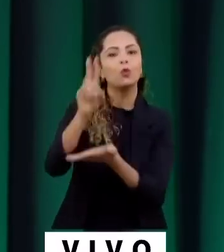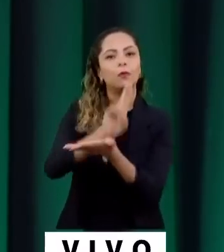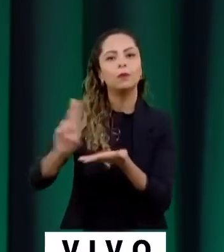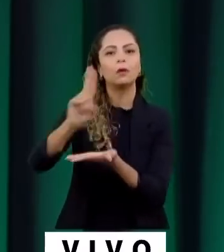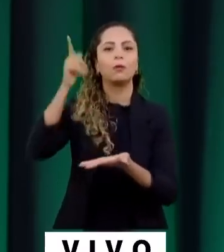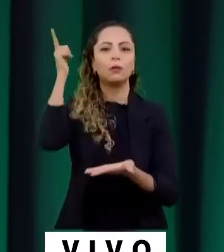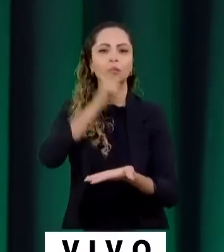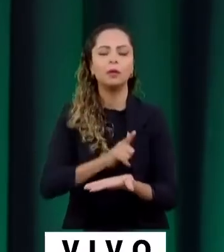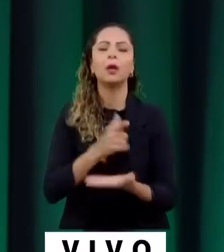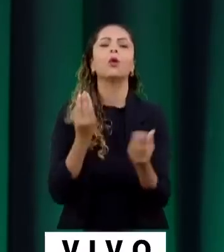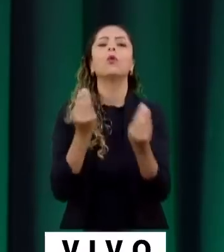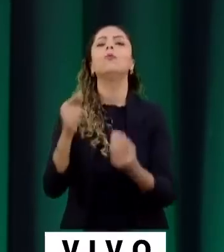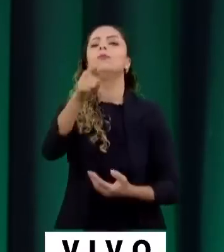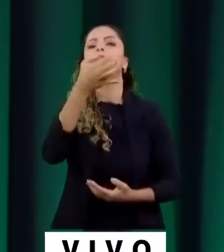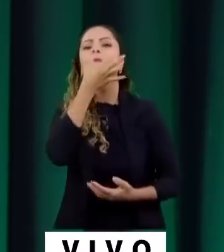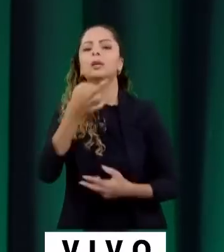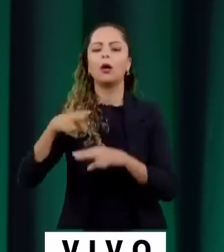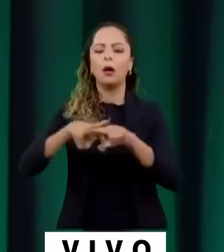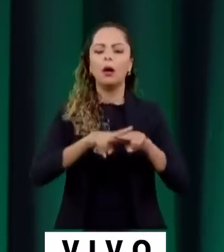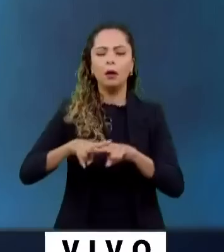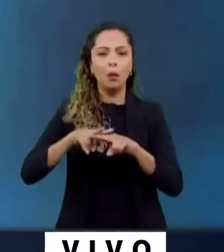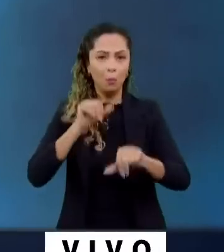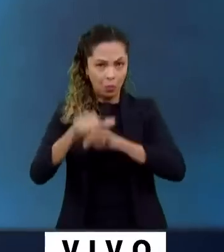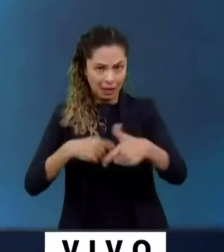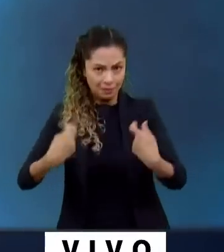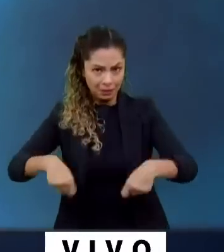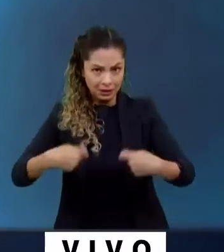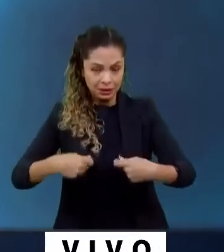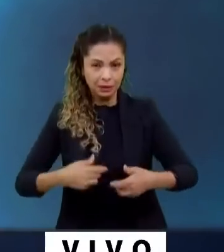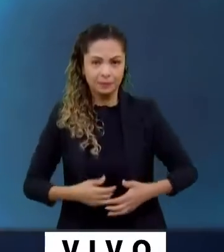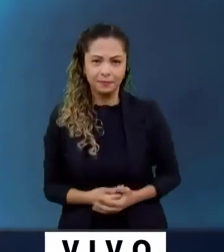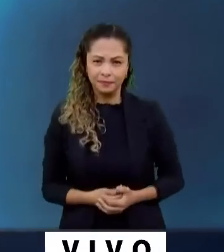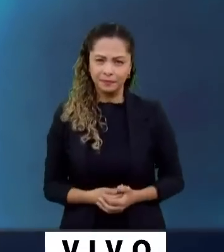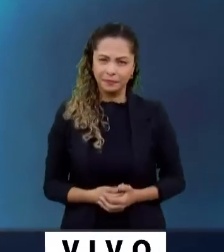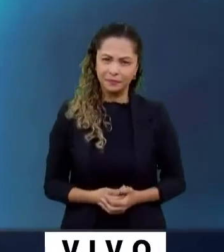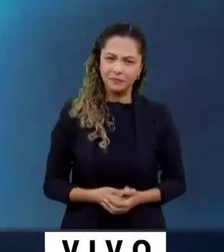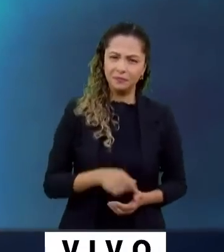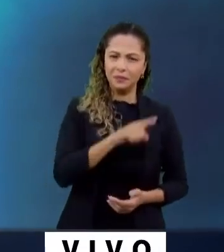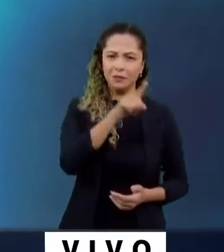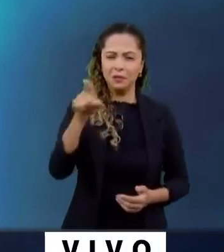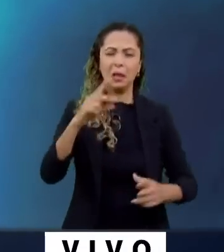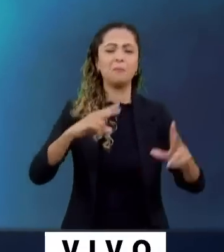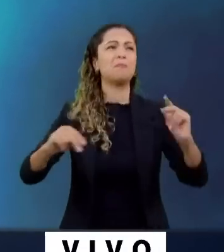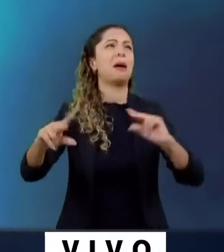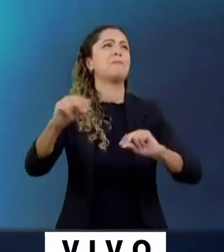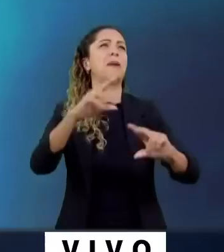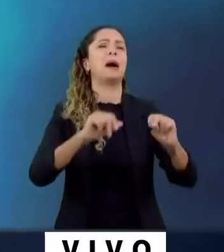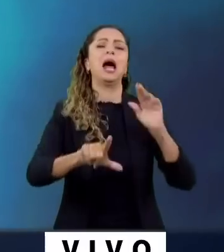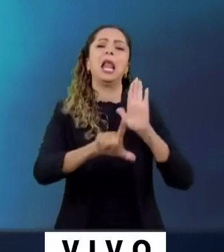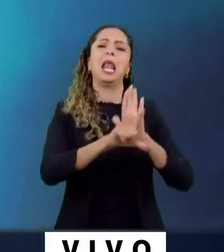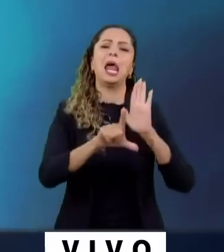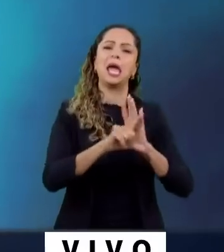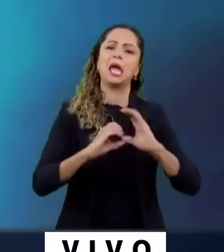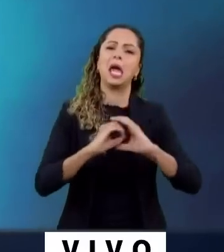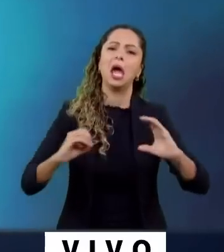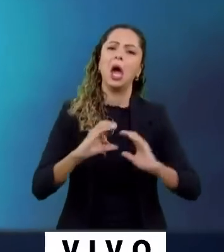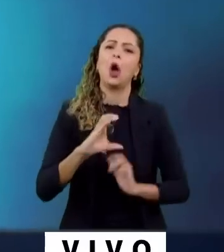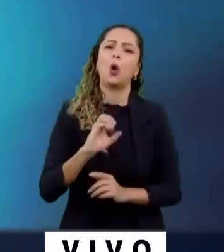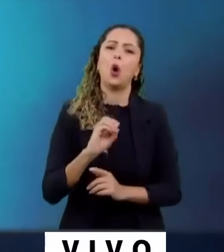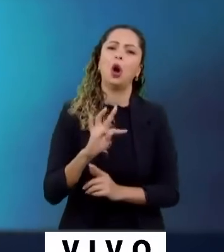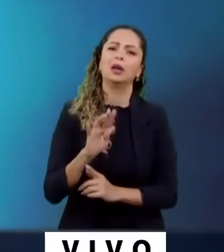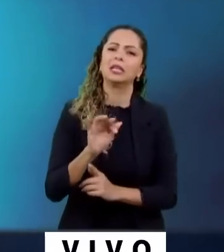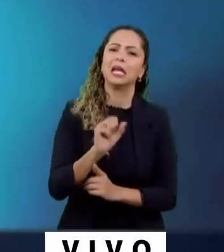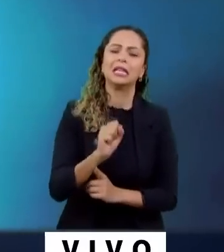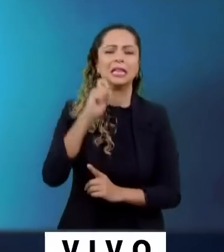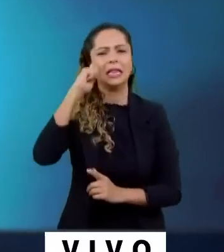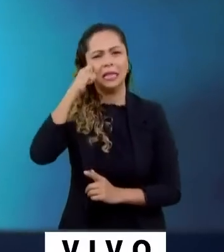posição sobre a lei de cotas, se algo precisa mudar. Vocês falam tanto de lei de cotas, negros, vocês parecem